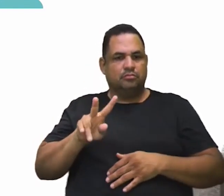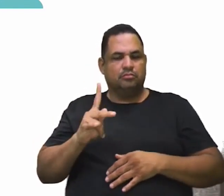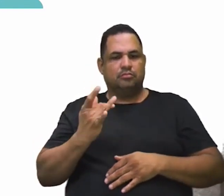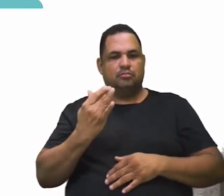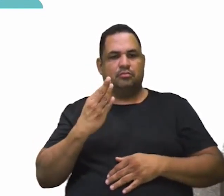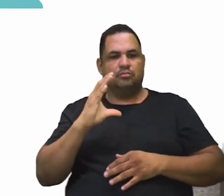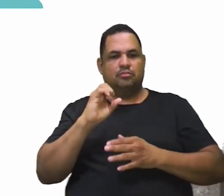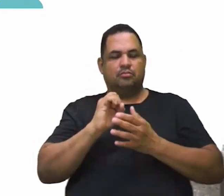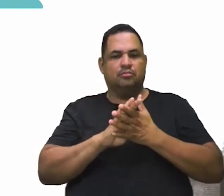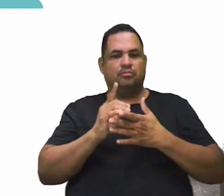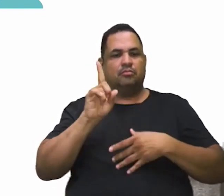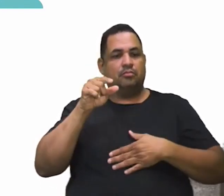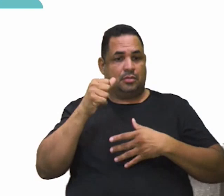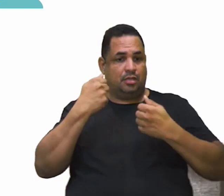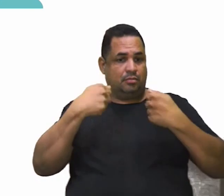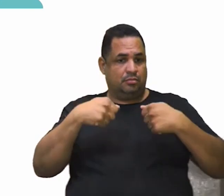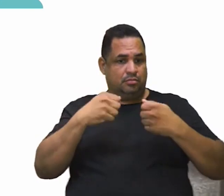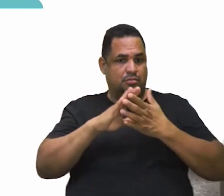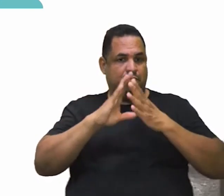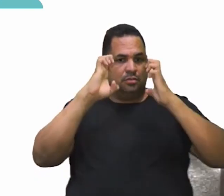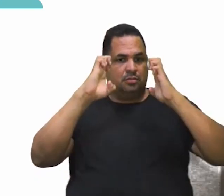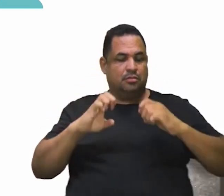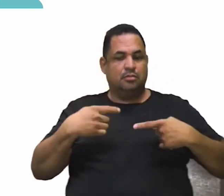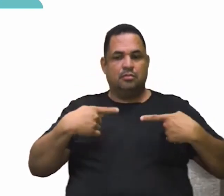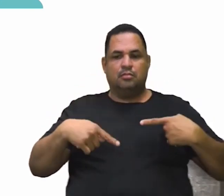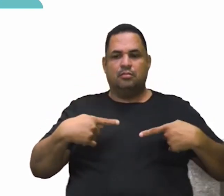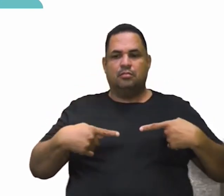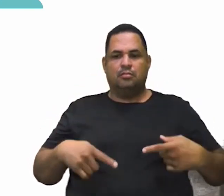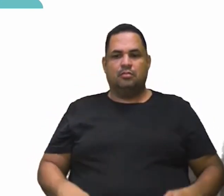tema é possível ética na política?